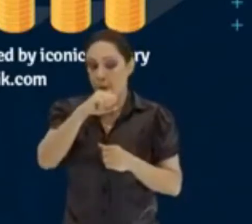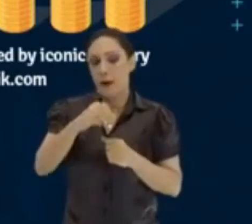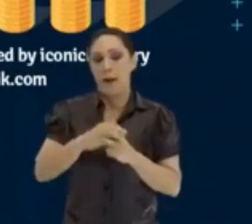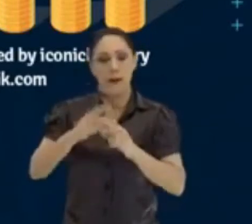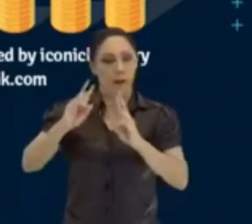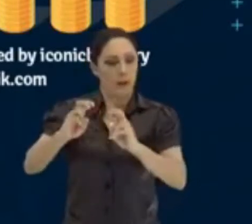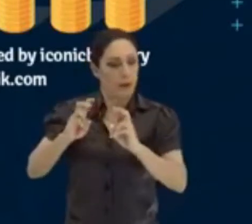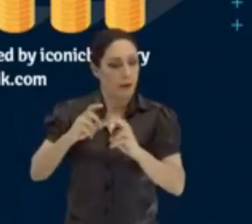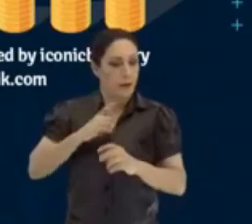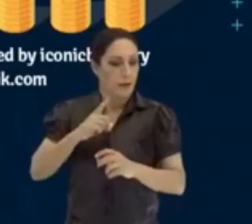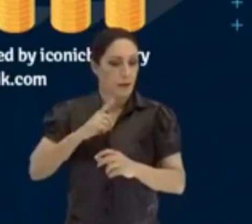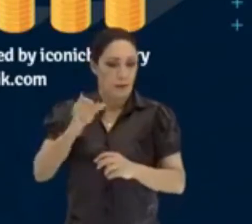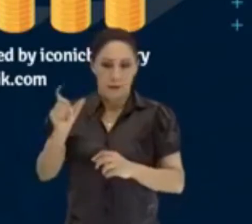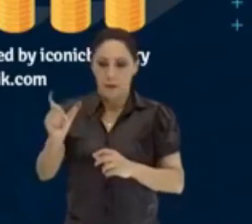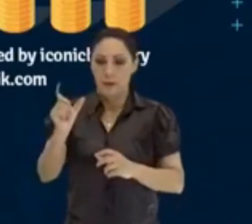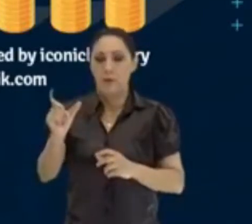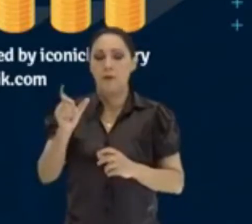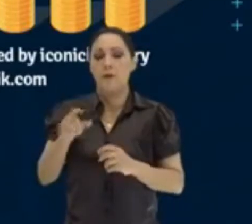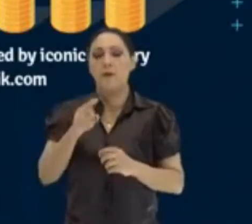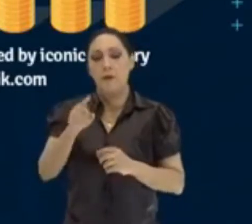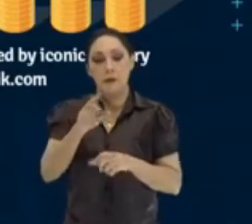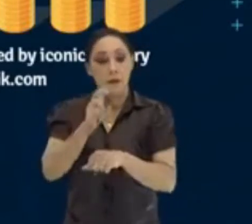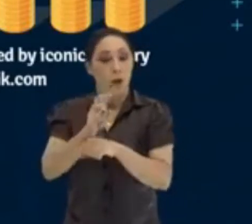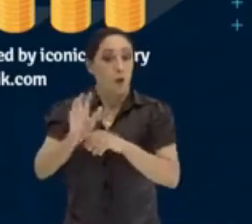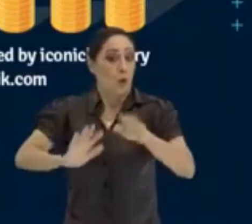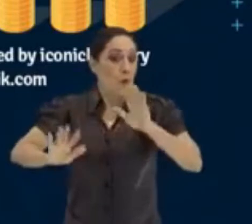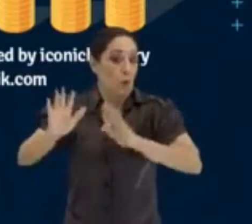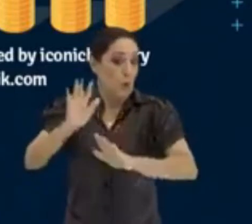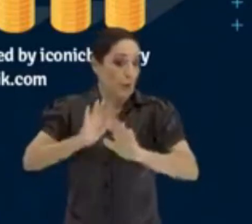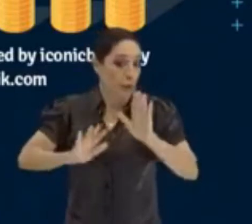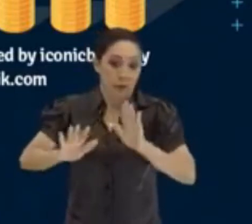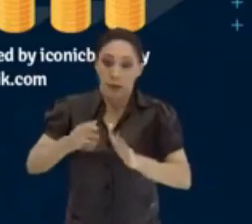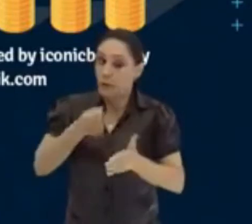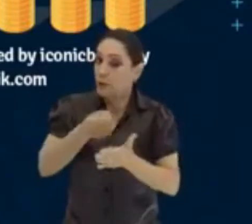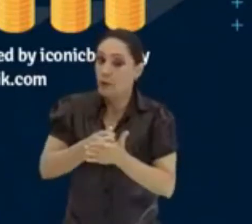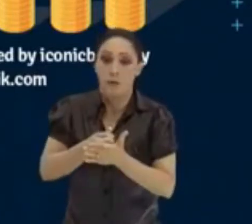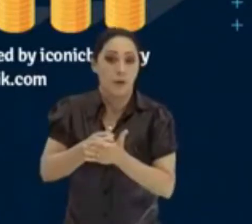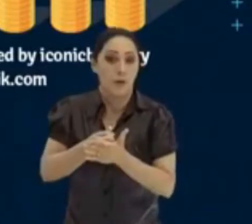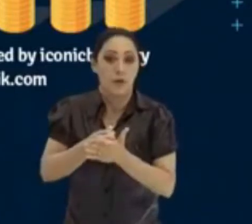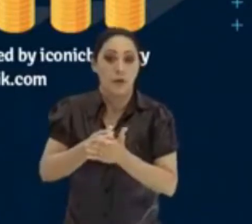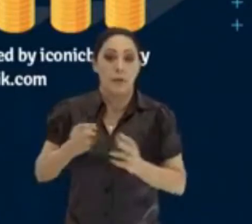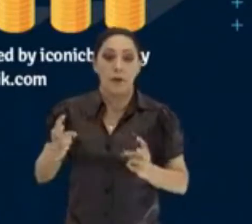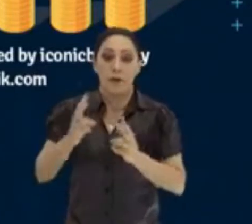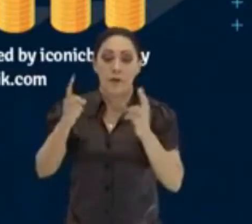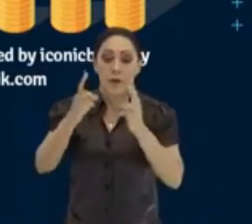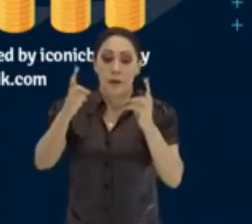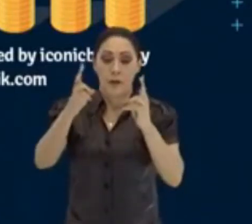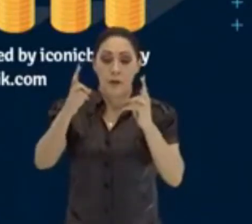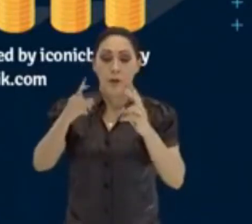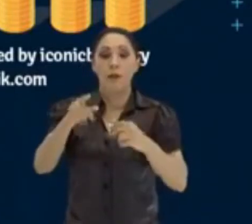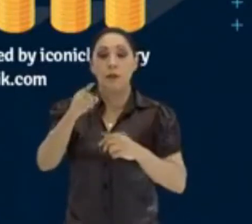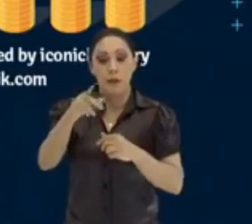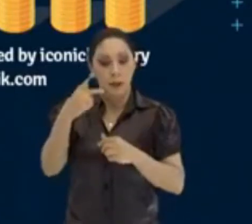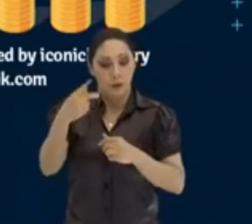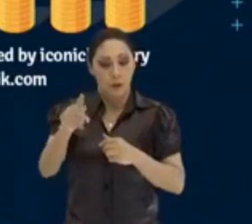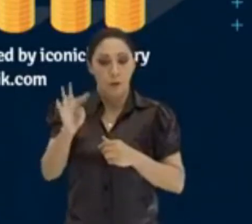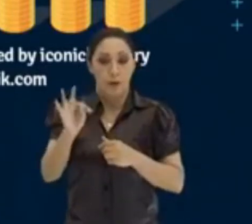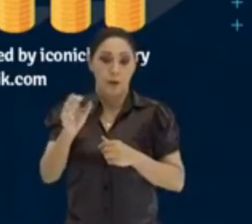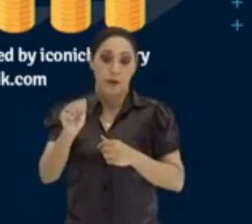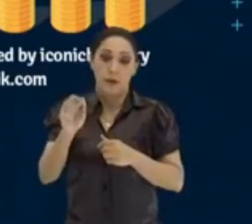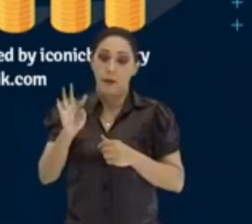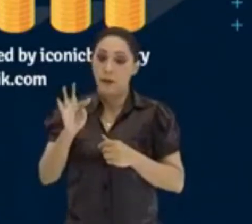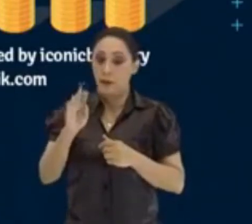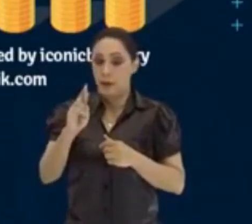cartão de crédito, você sabe, cuidado, não deixe de pagar o valor que você dá da sua tarifa, certo? Do